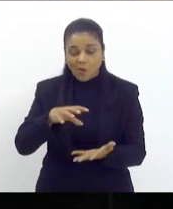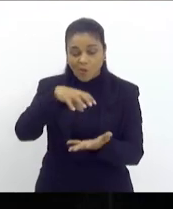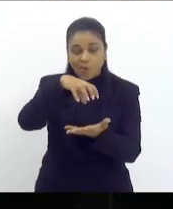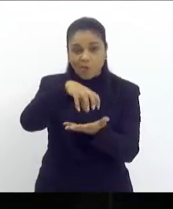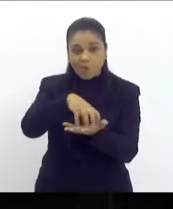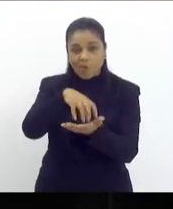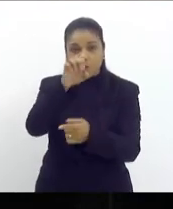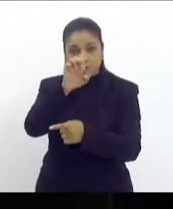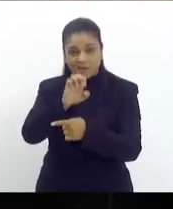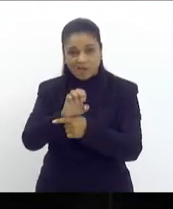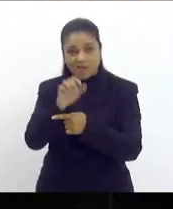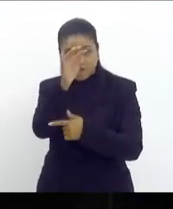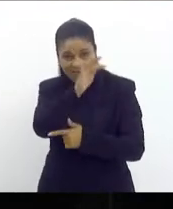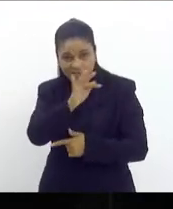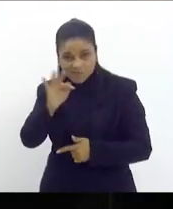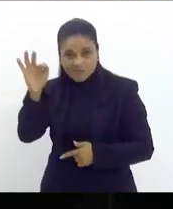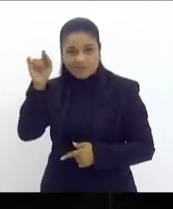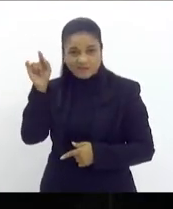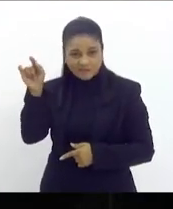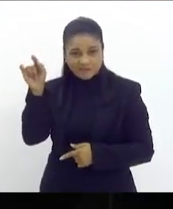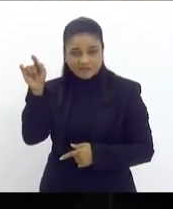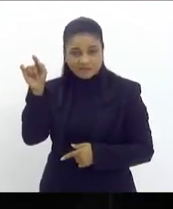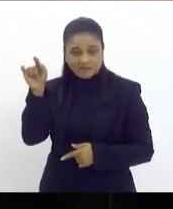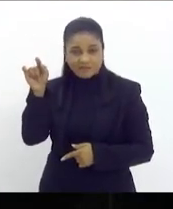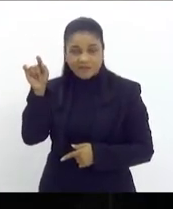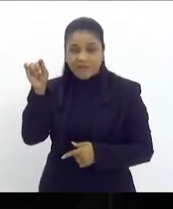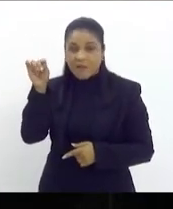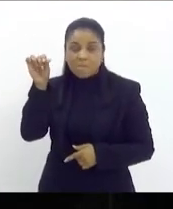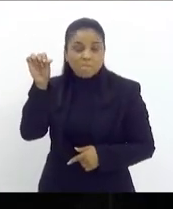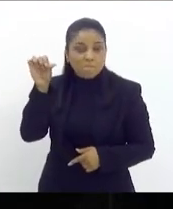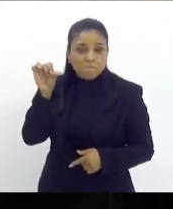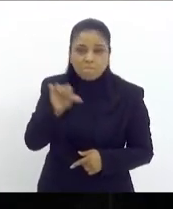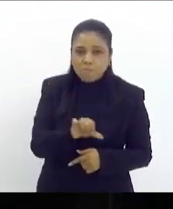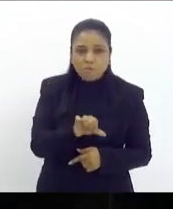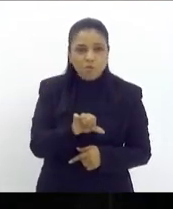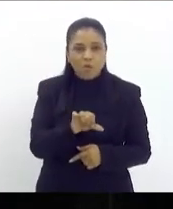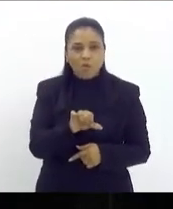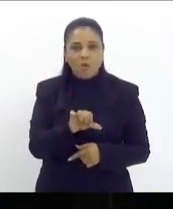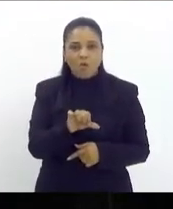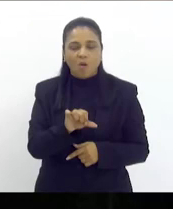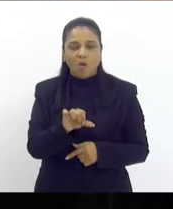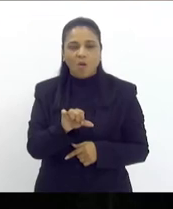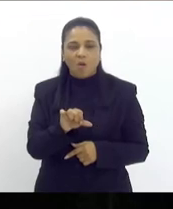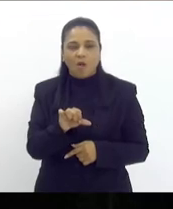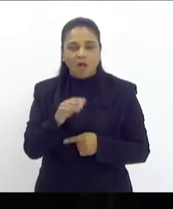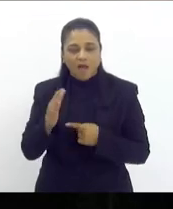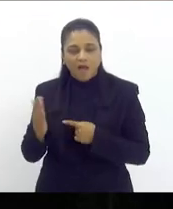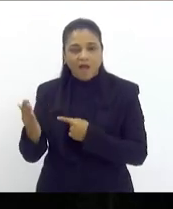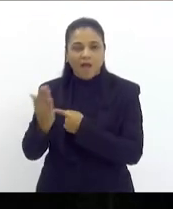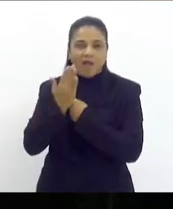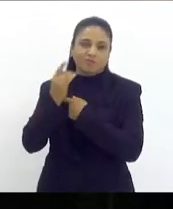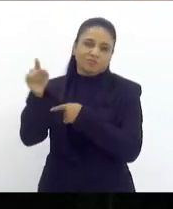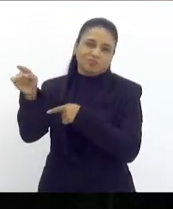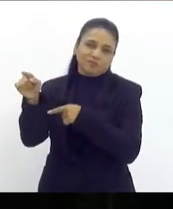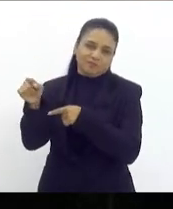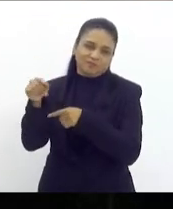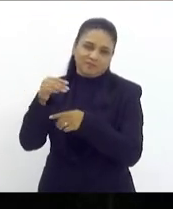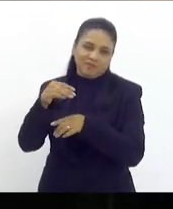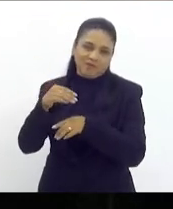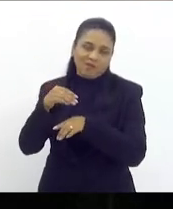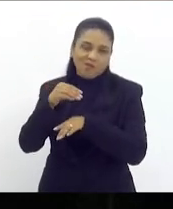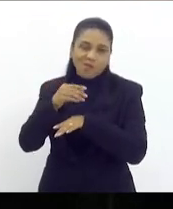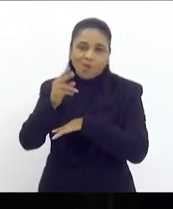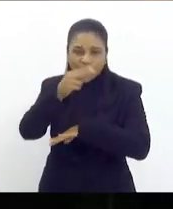da federação que pior é atendido pela união só nos